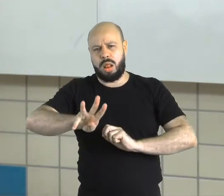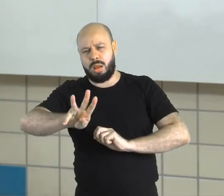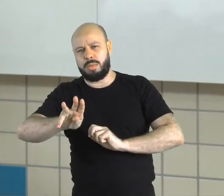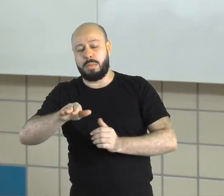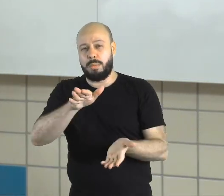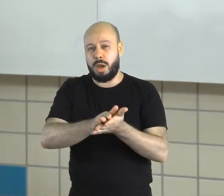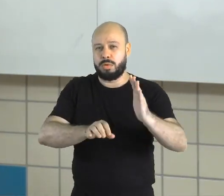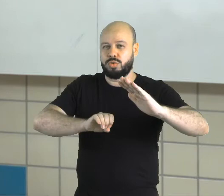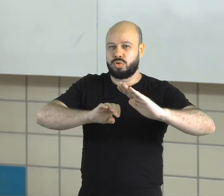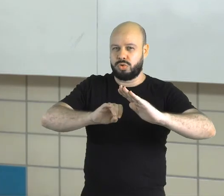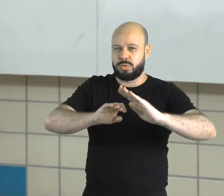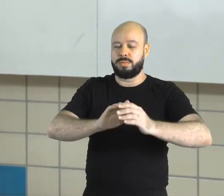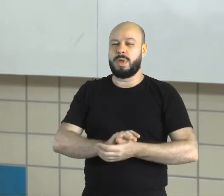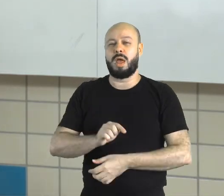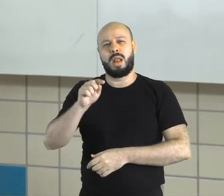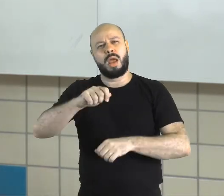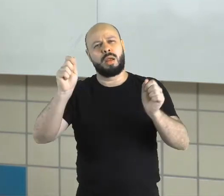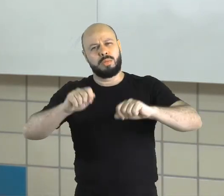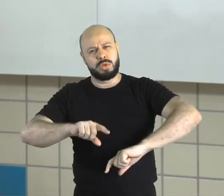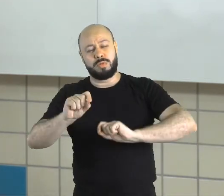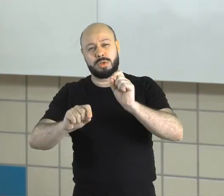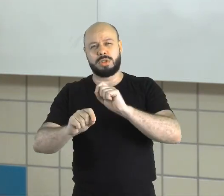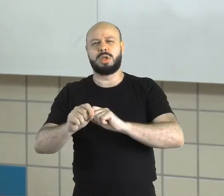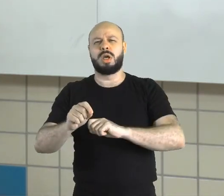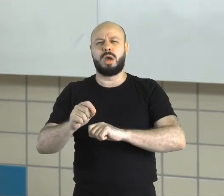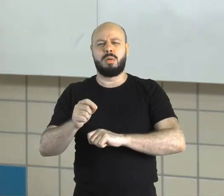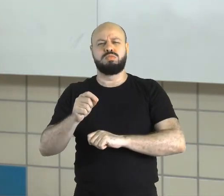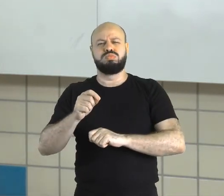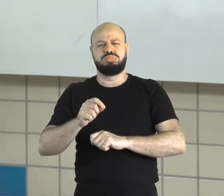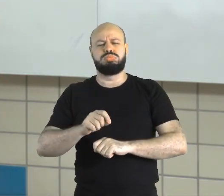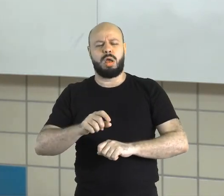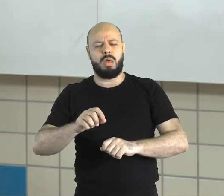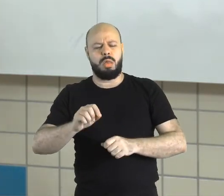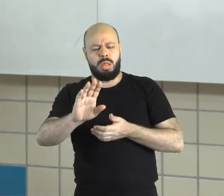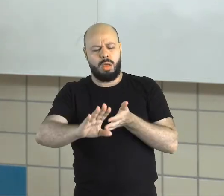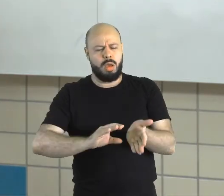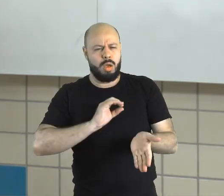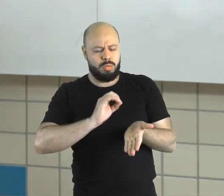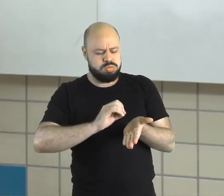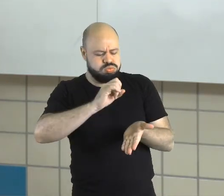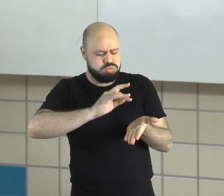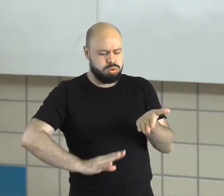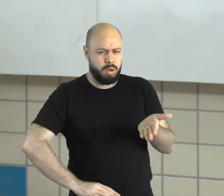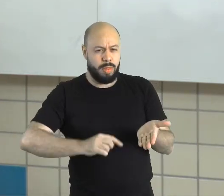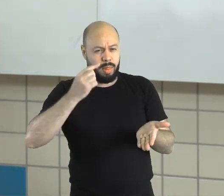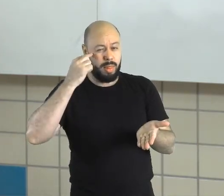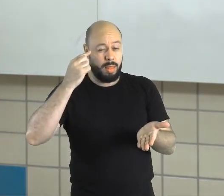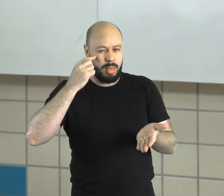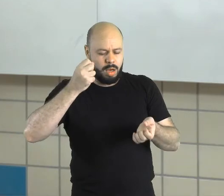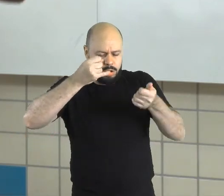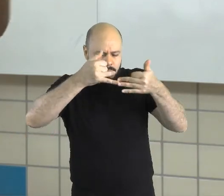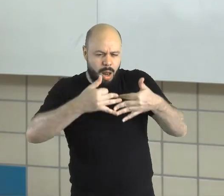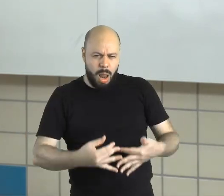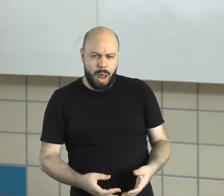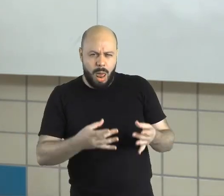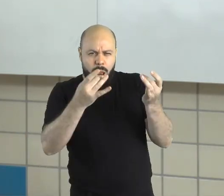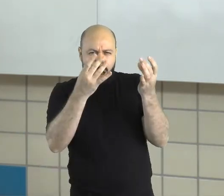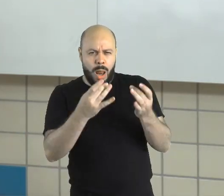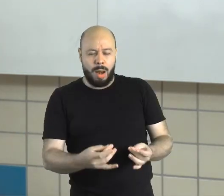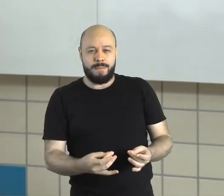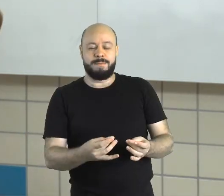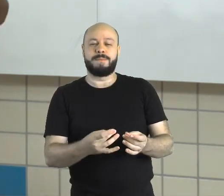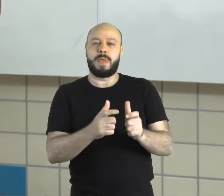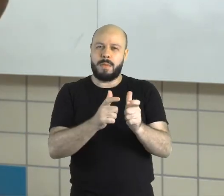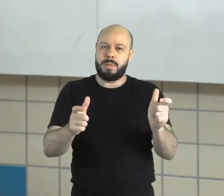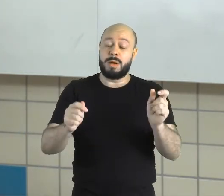Palmas Homeschool. Lá você poderá acessar esse bloco que fala sobre esse assunto e lá ele explica de uma forma mais ampla, tá? Você